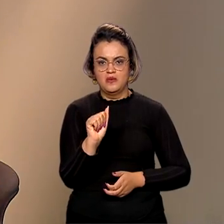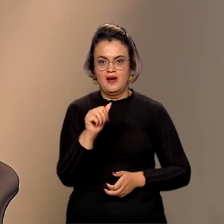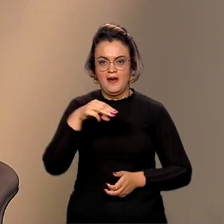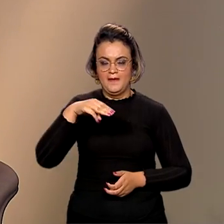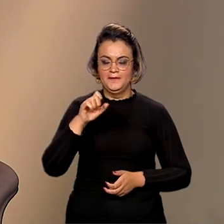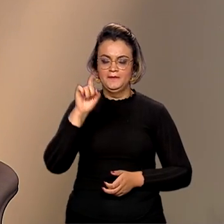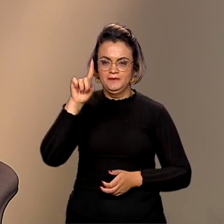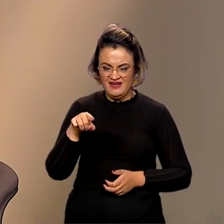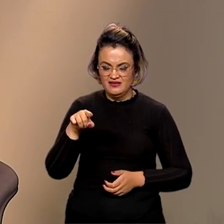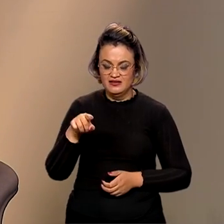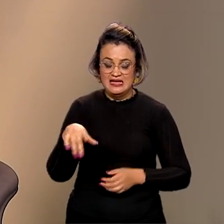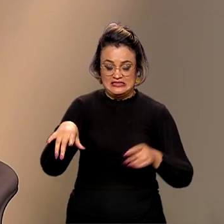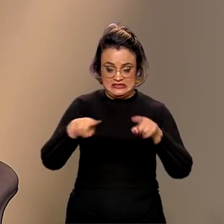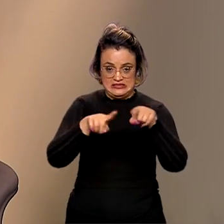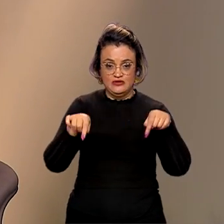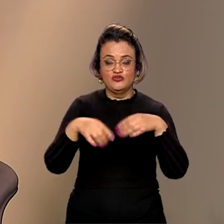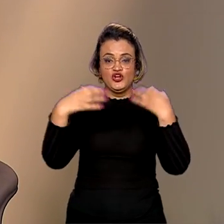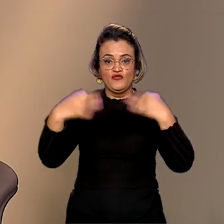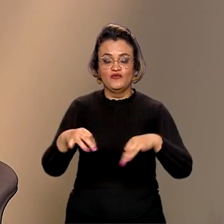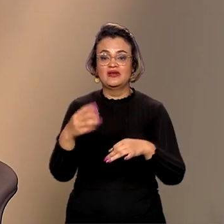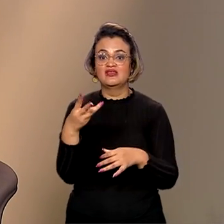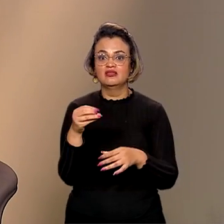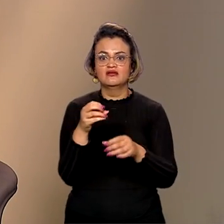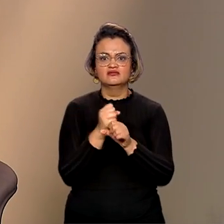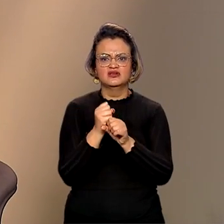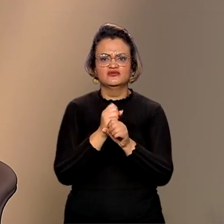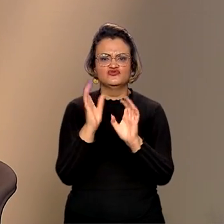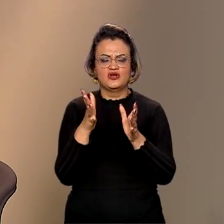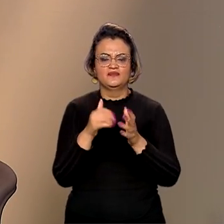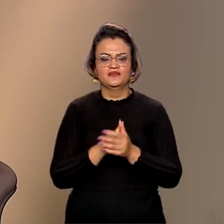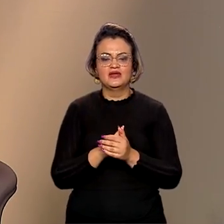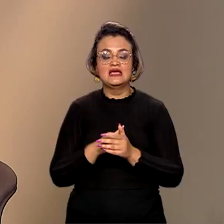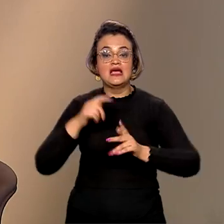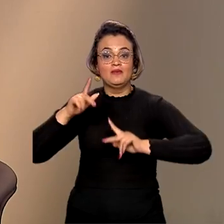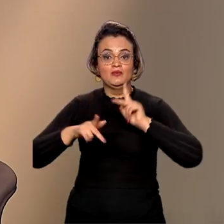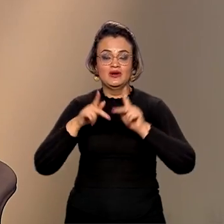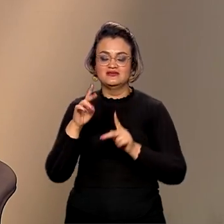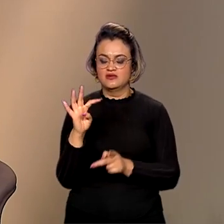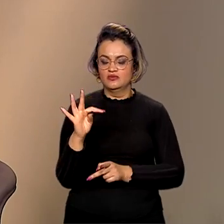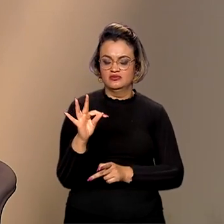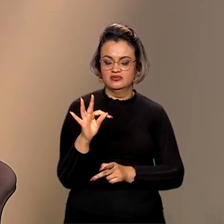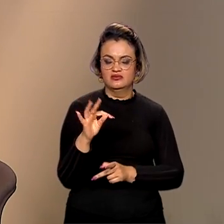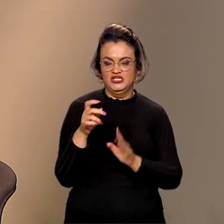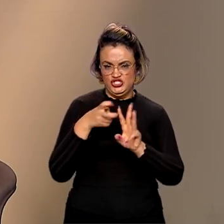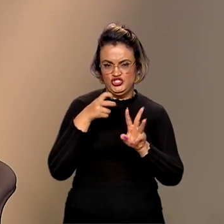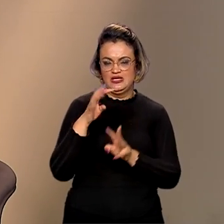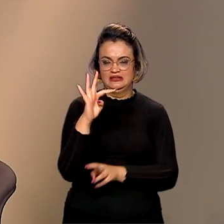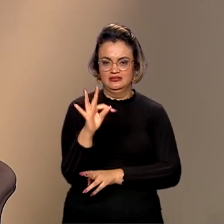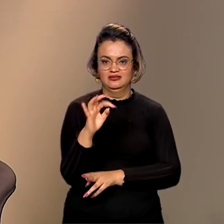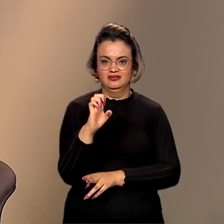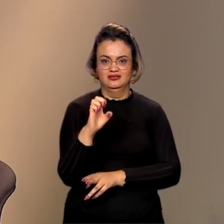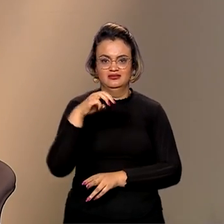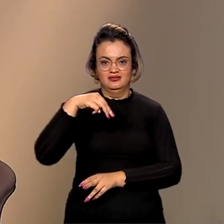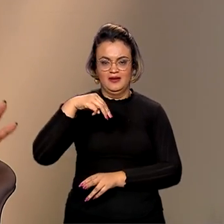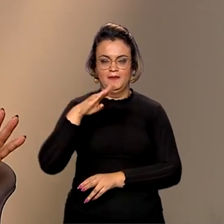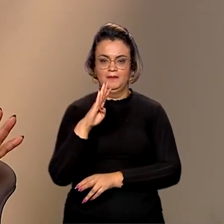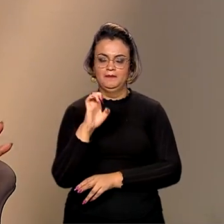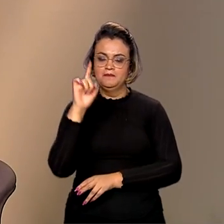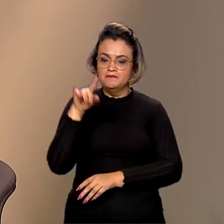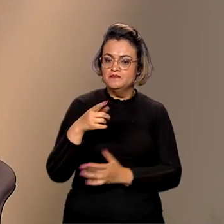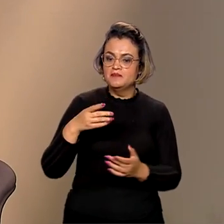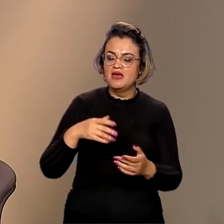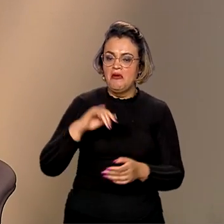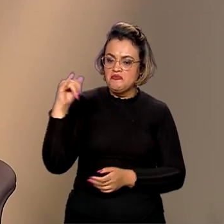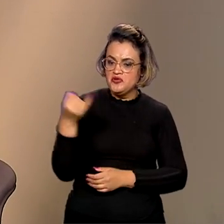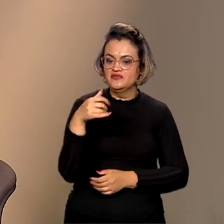homologado. Ainda hoje, o povo Tembé não tinha ainda esse usufruto exclusivo desse território, como prevê a